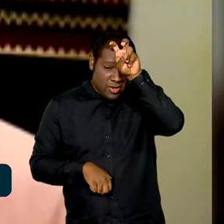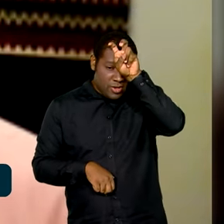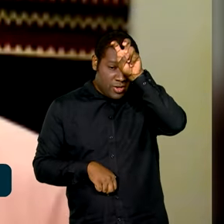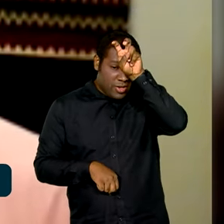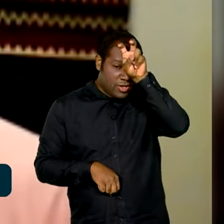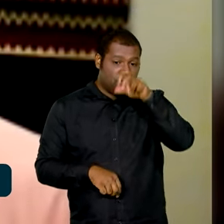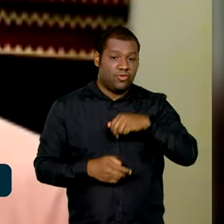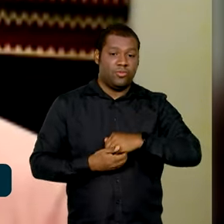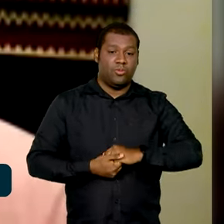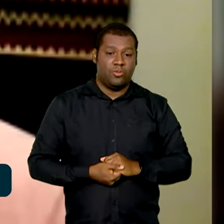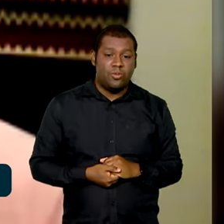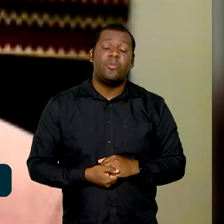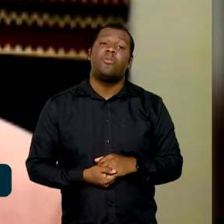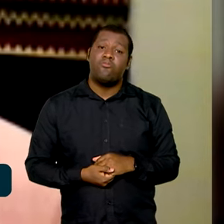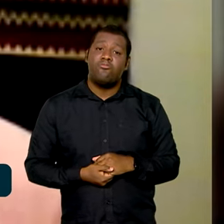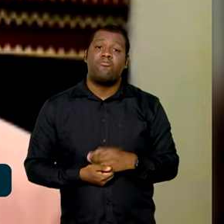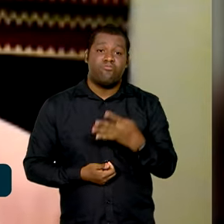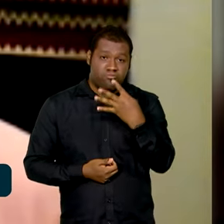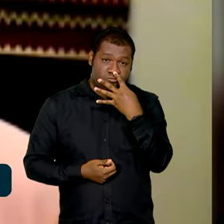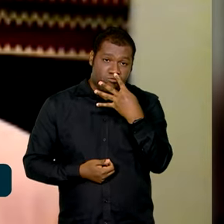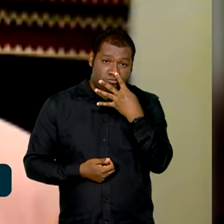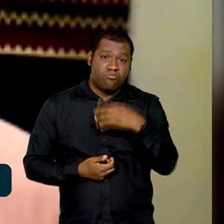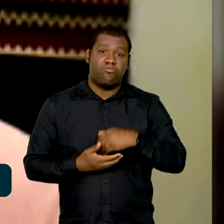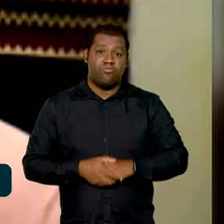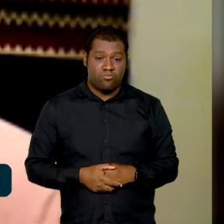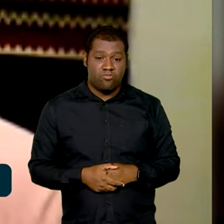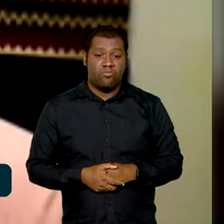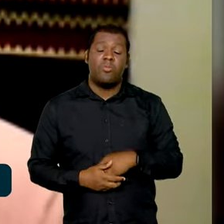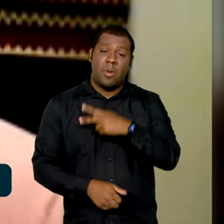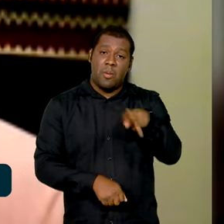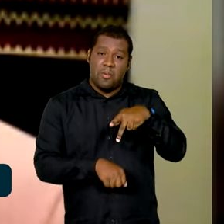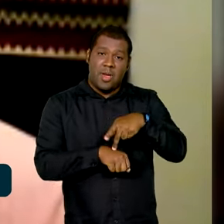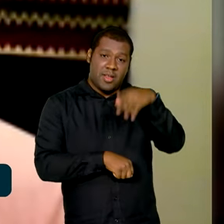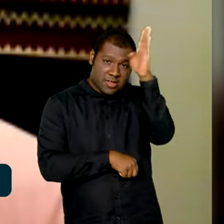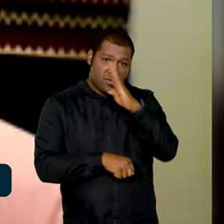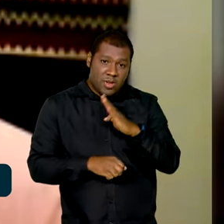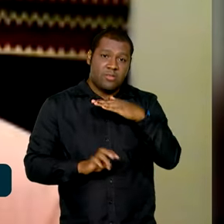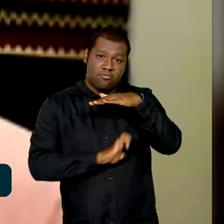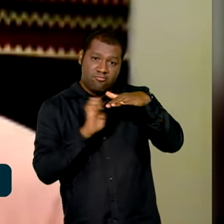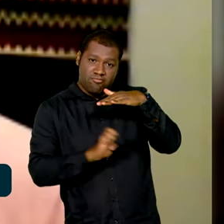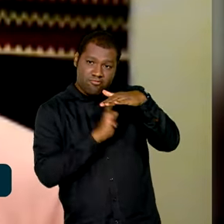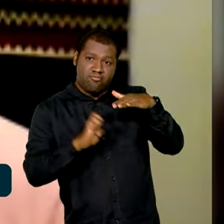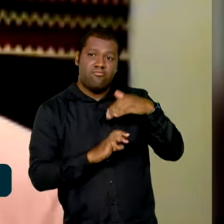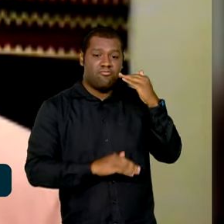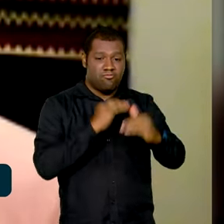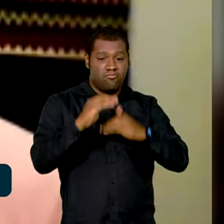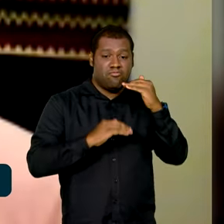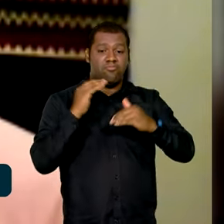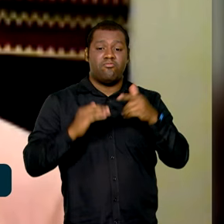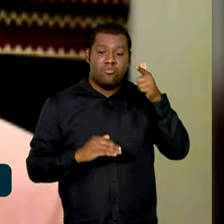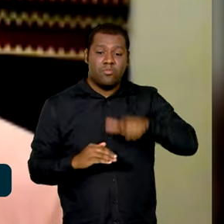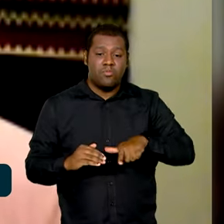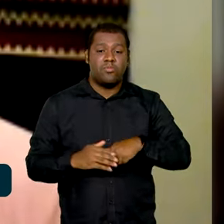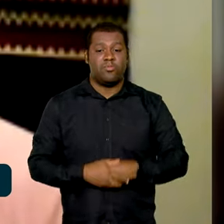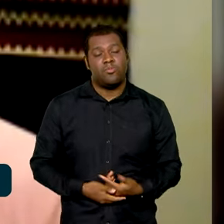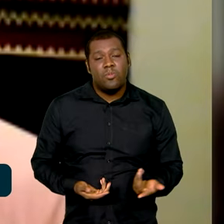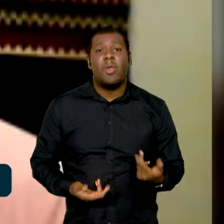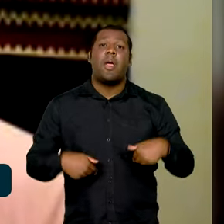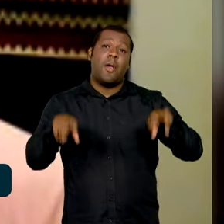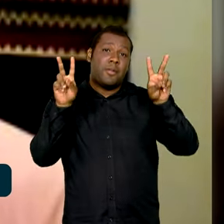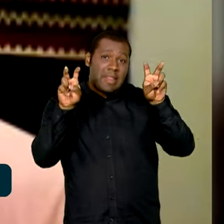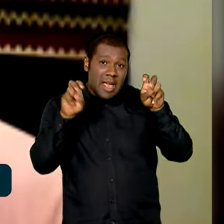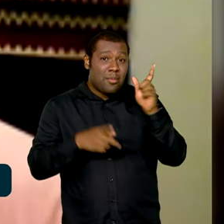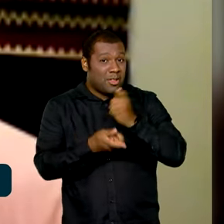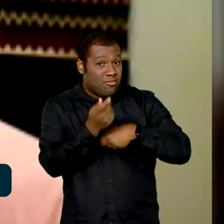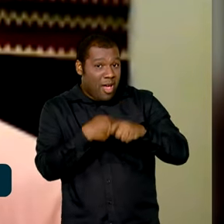Egito é interessante para o país como um todo e para as suas empresas. Portanto, acho que a pauta econômica acaba